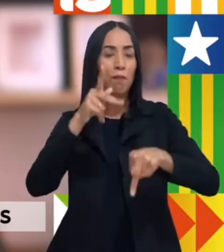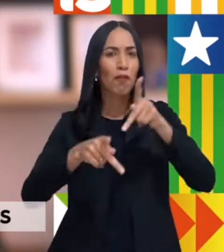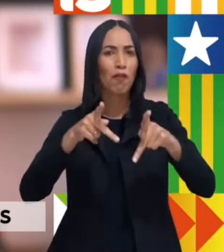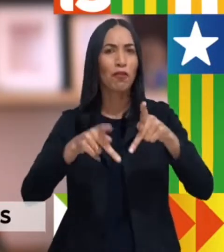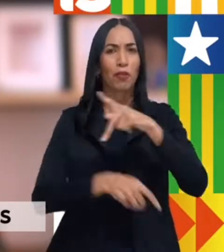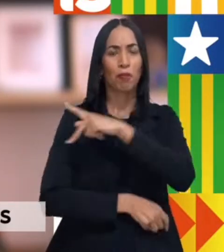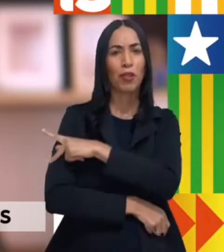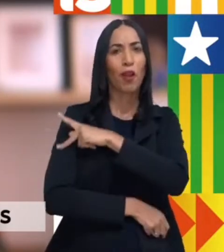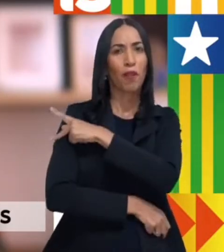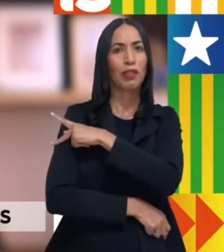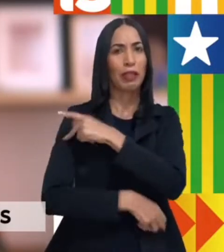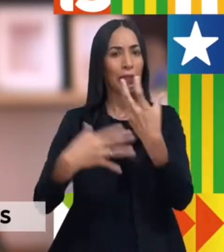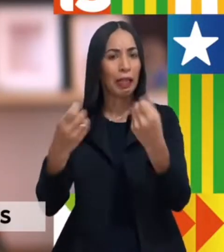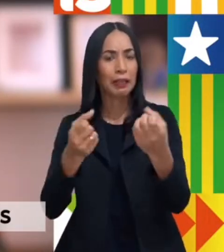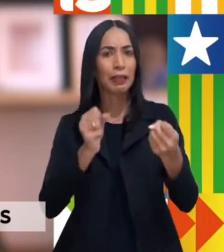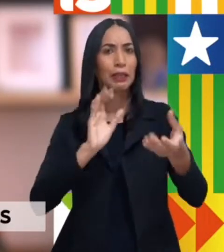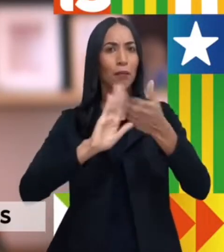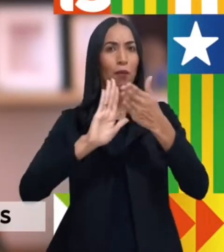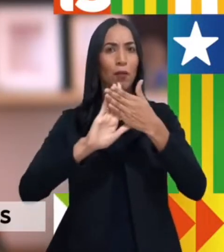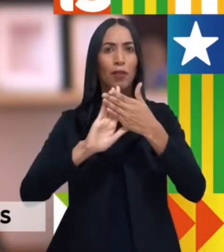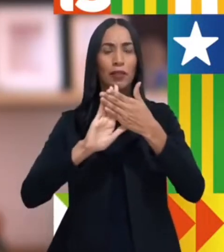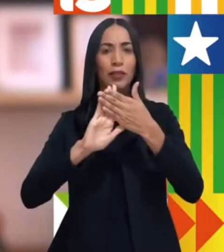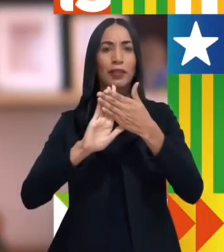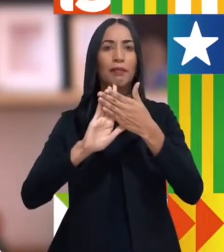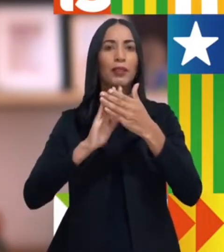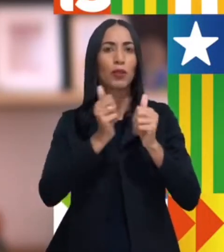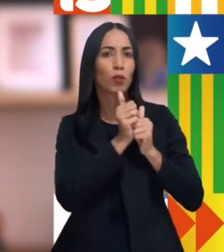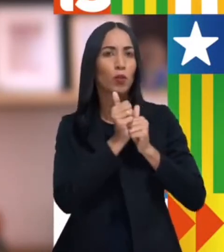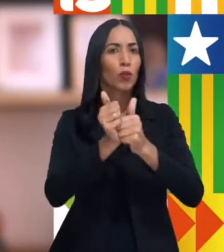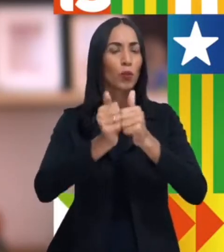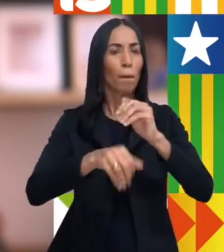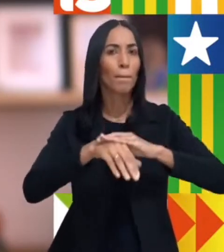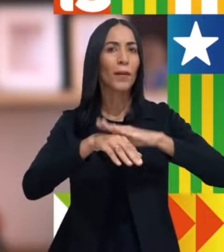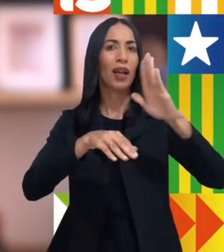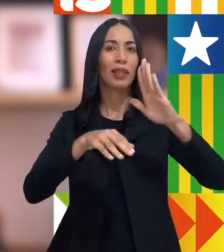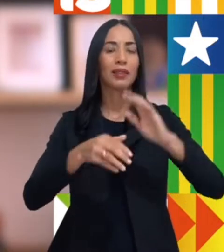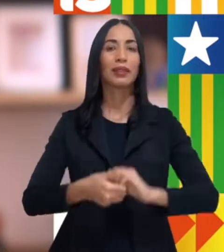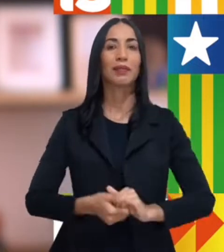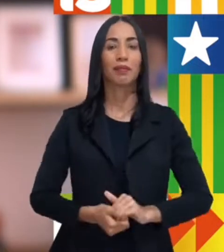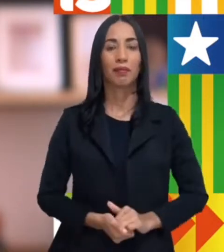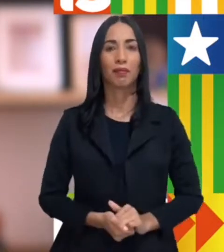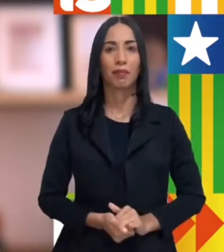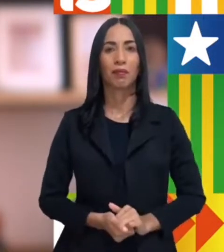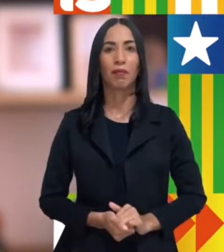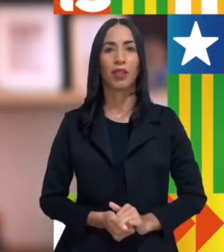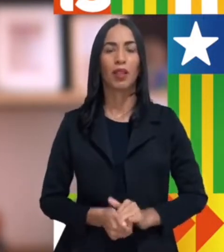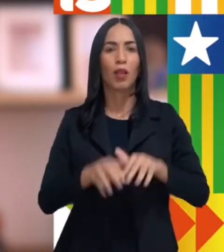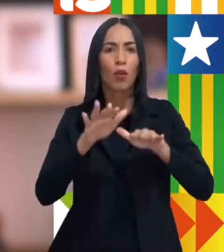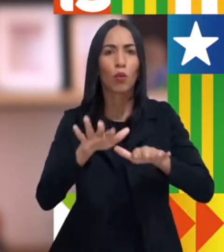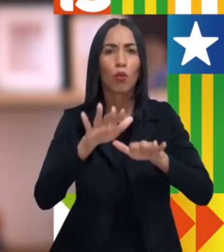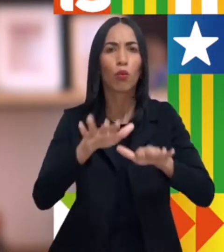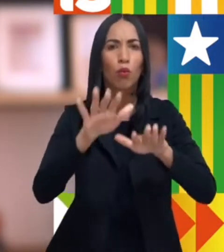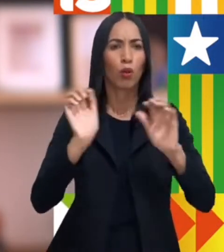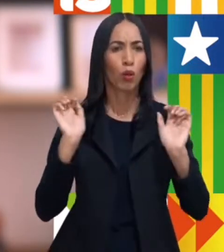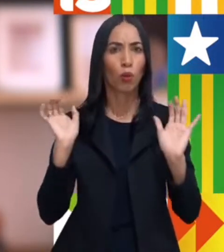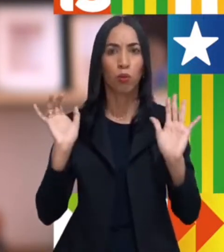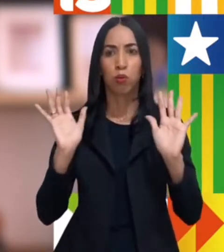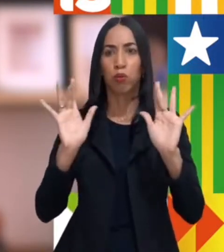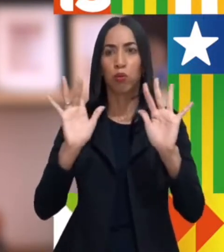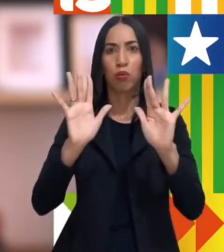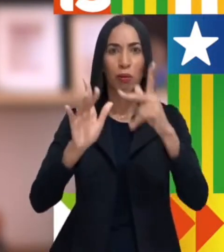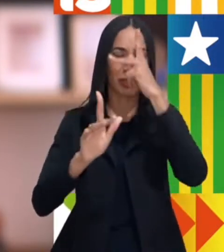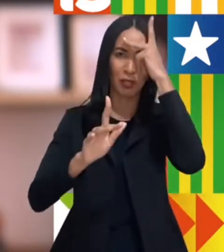povo piauíense abraça nossas propostas e nos acompanha cada vez mais de perto. Em cada caminhada, uma